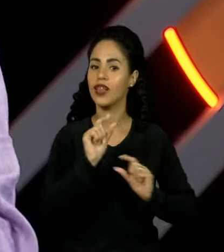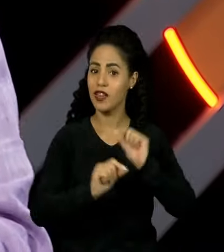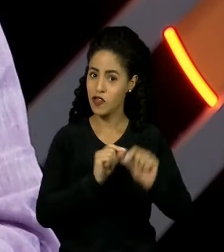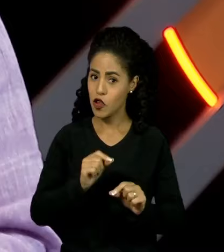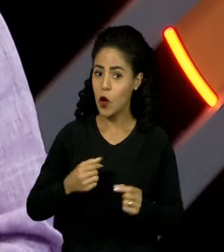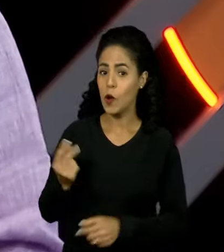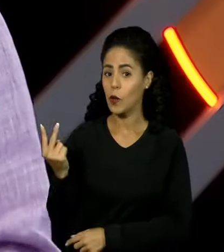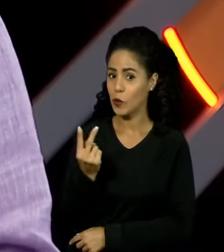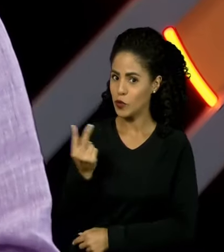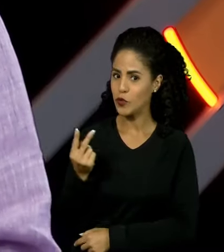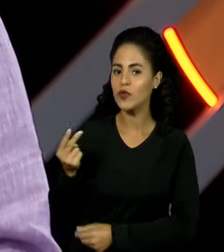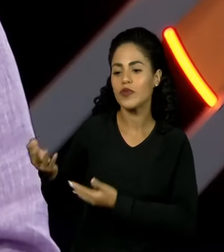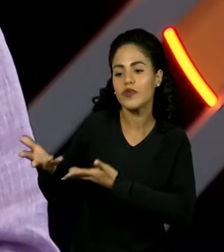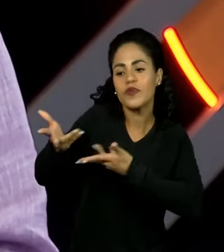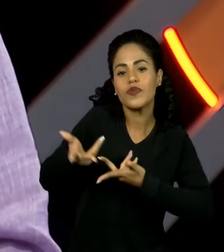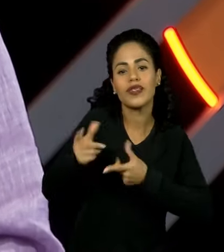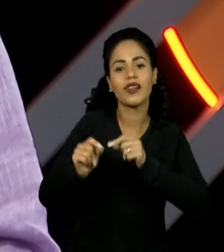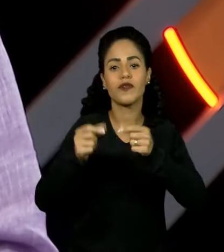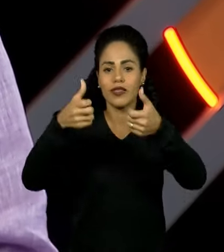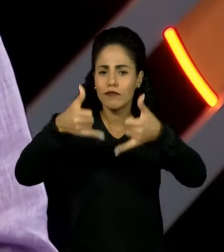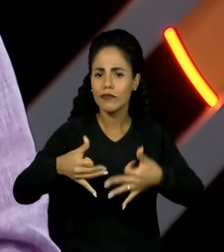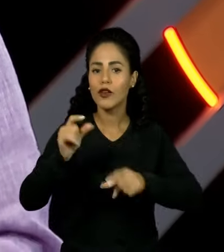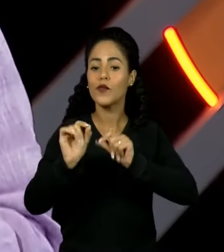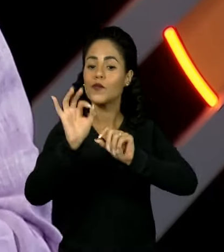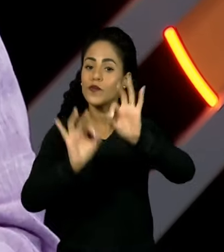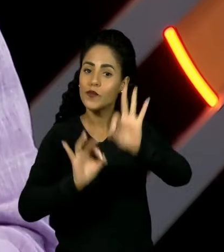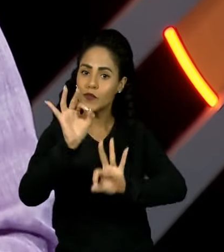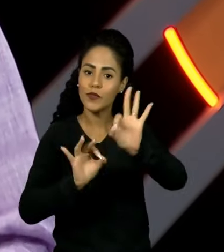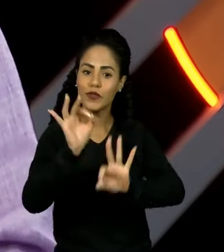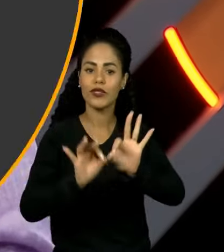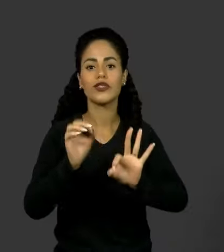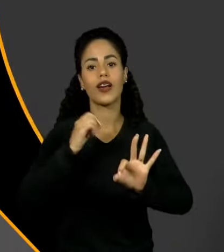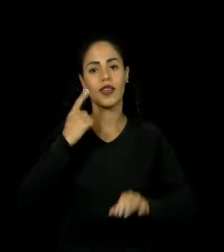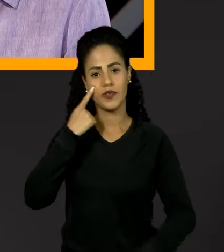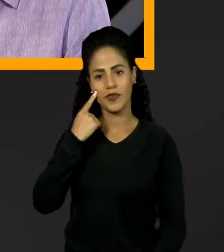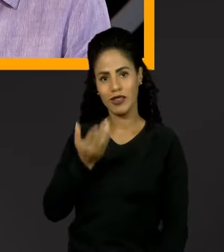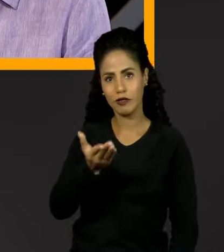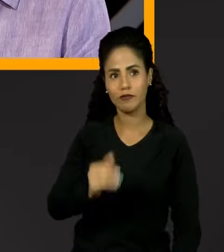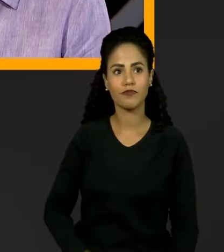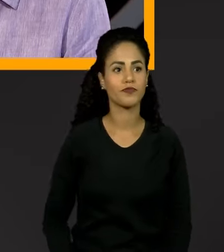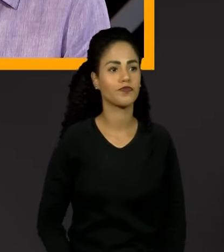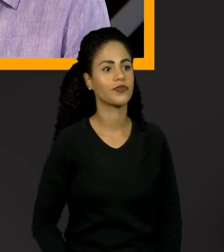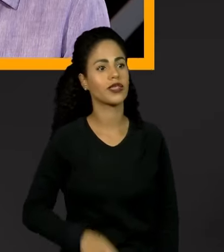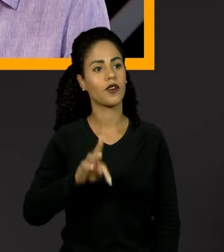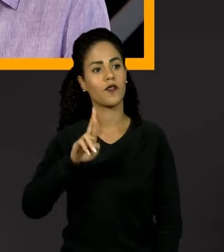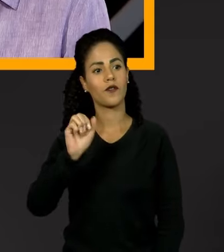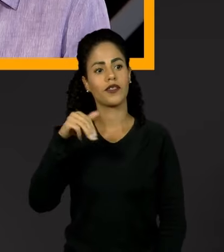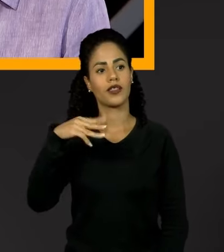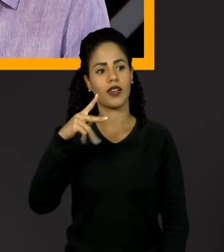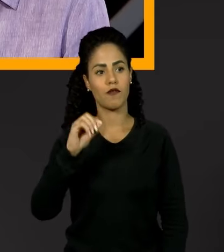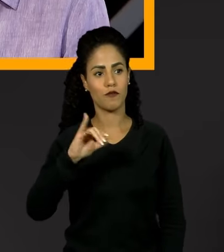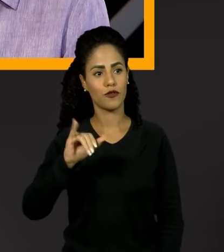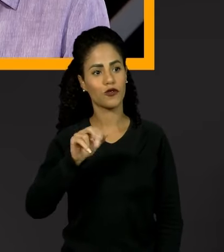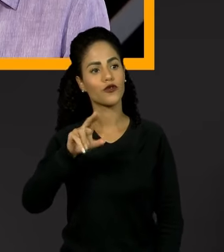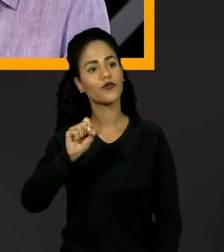Iberê e o Dexter vão contar sobre o projeto Trampo Justo. O trampo justo tem como finalidade